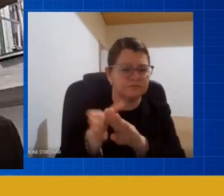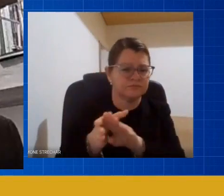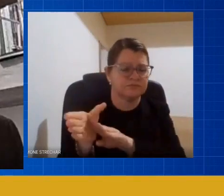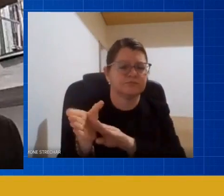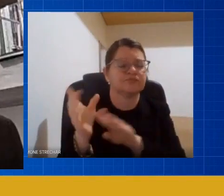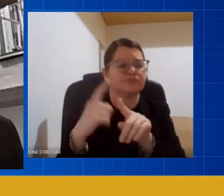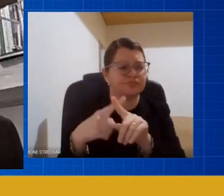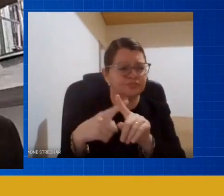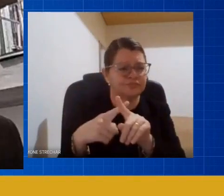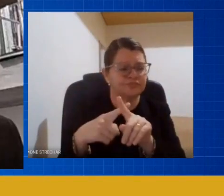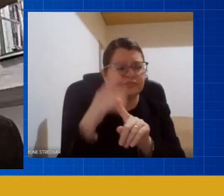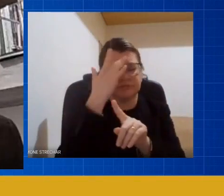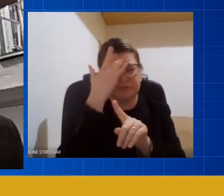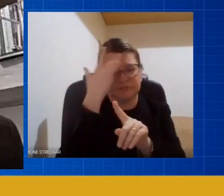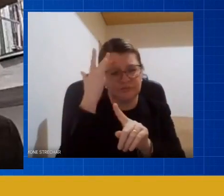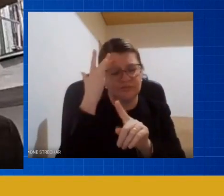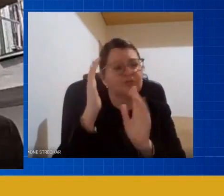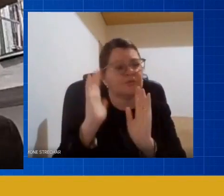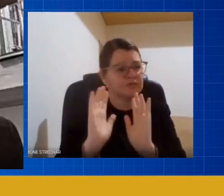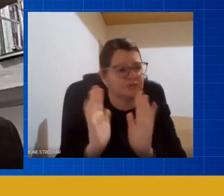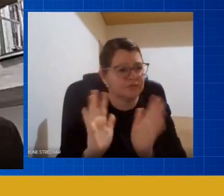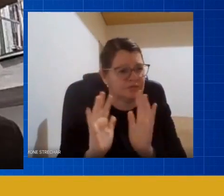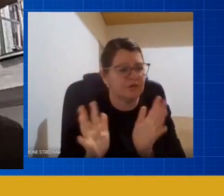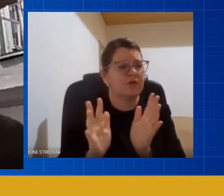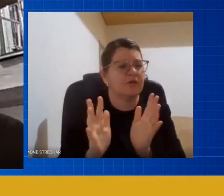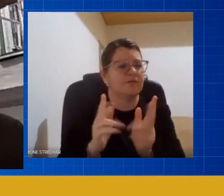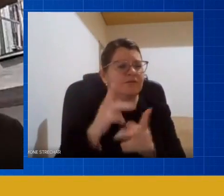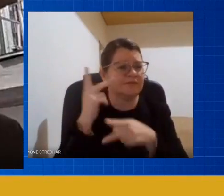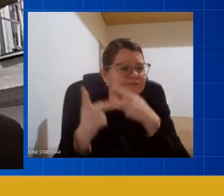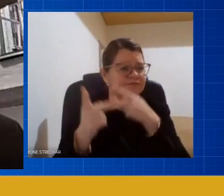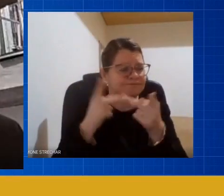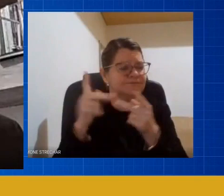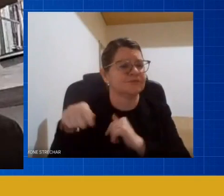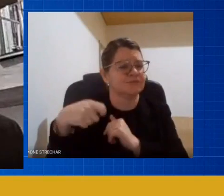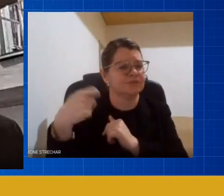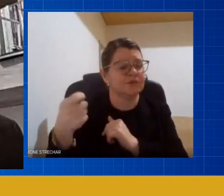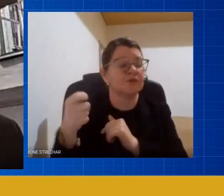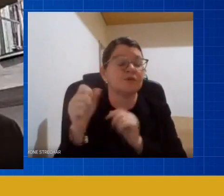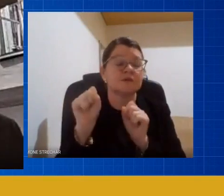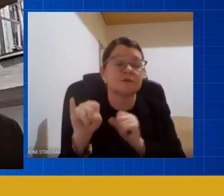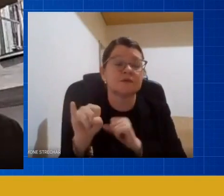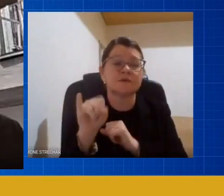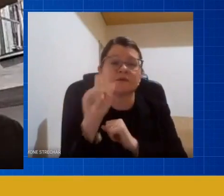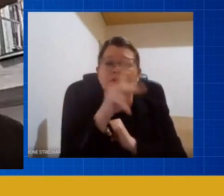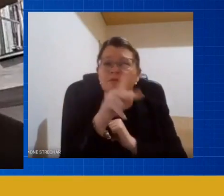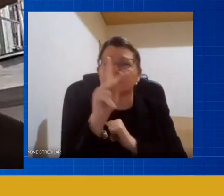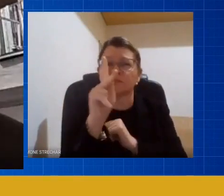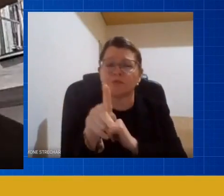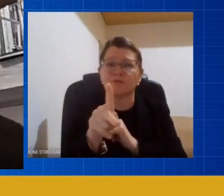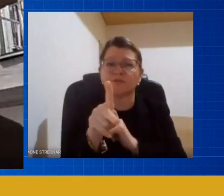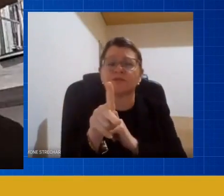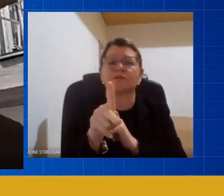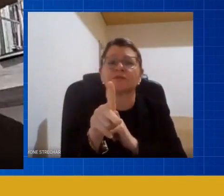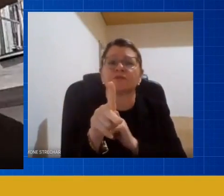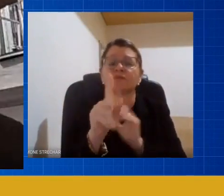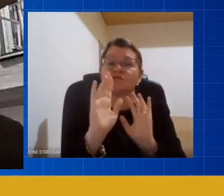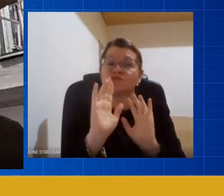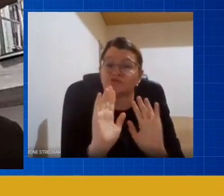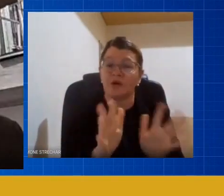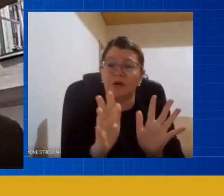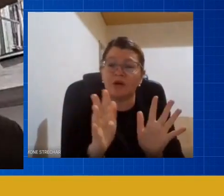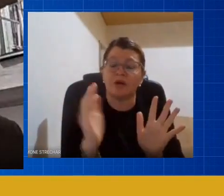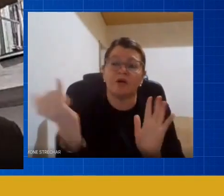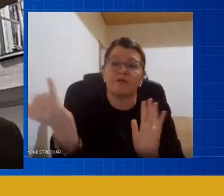sentido então se nós educadores né tivermos alguma informação nesse sentido é importante que a gente busque então